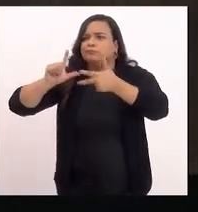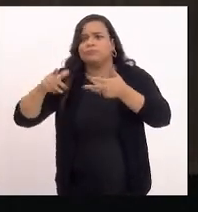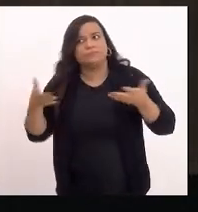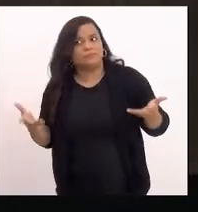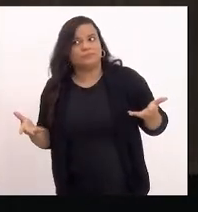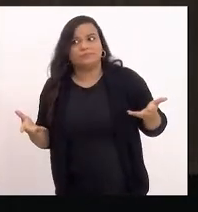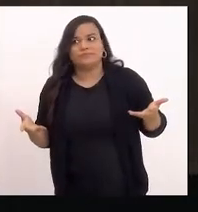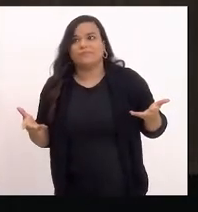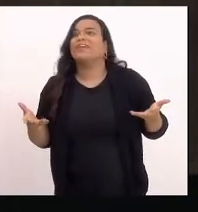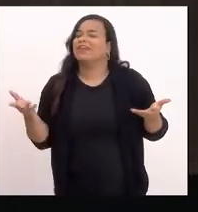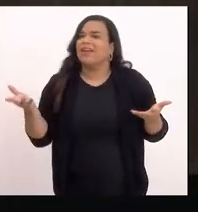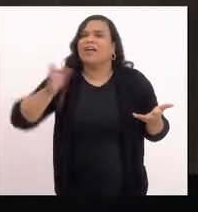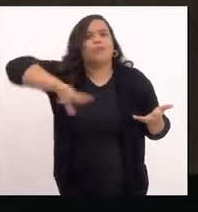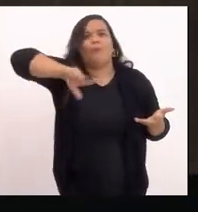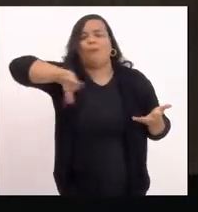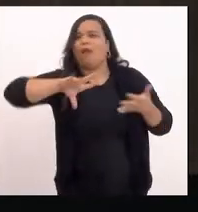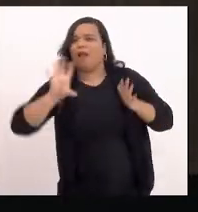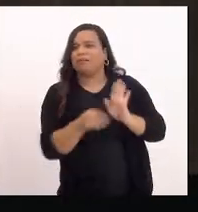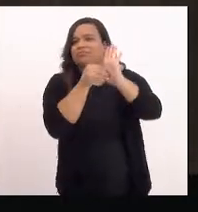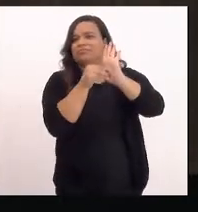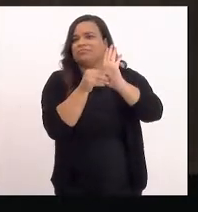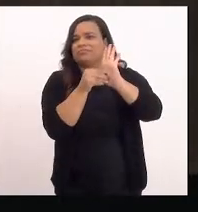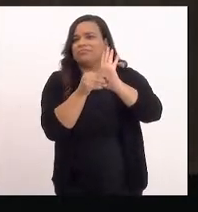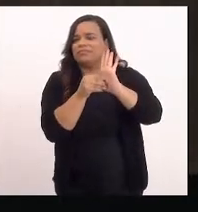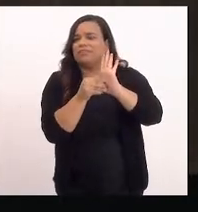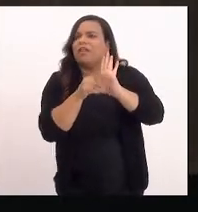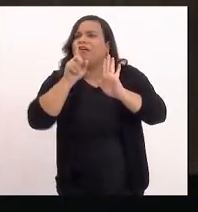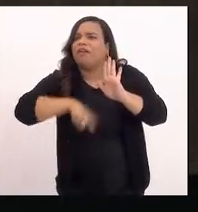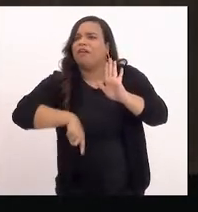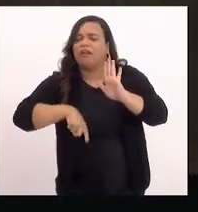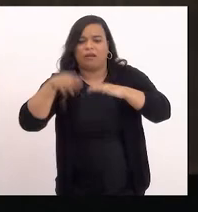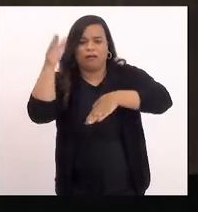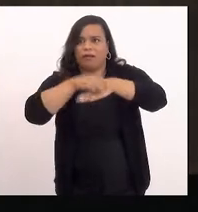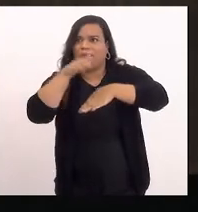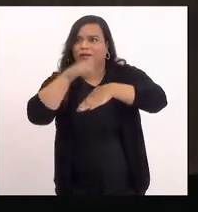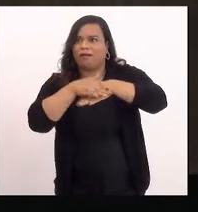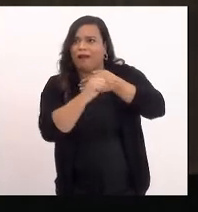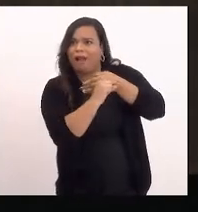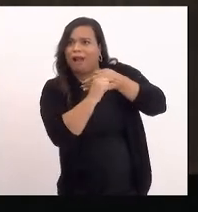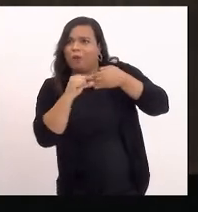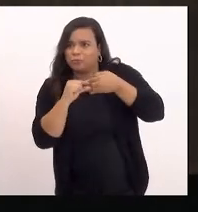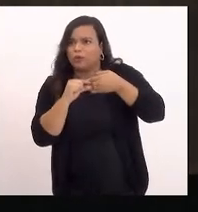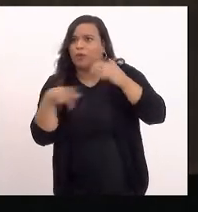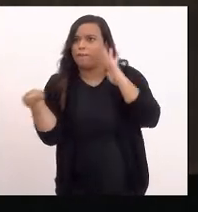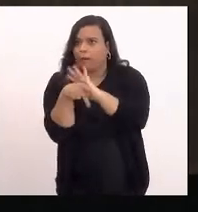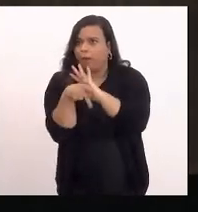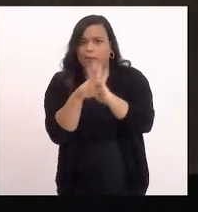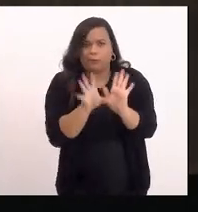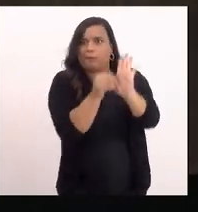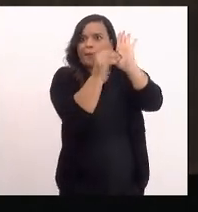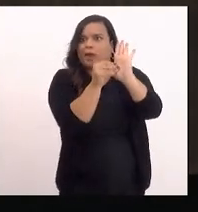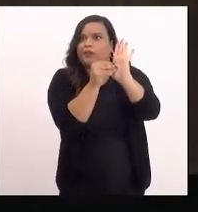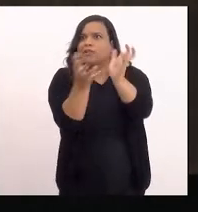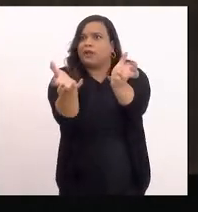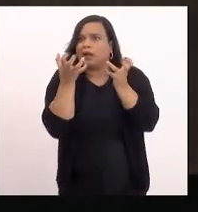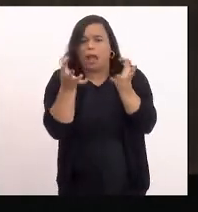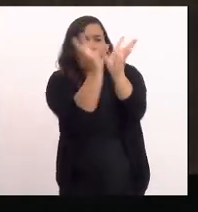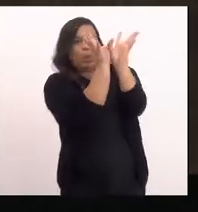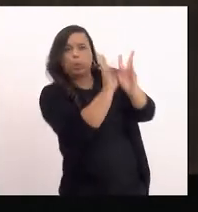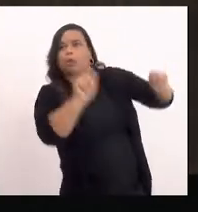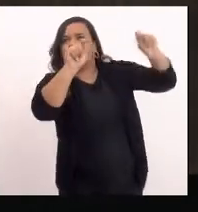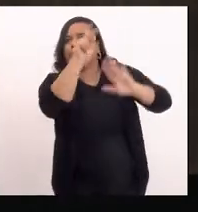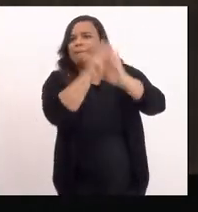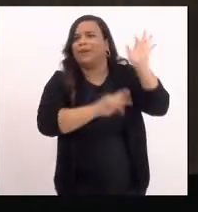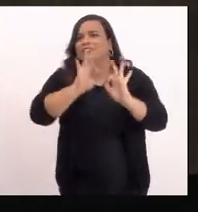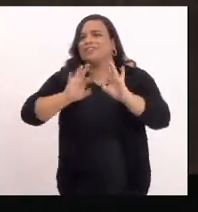na verdade, não é uma emenda. O que o autor dessas emendas pretende é simplesmente descaracterizar o projeto